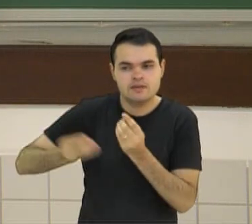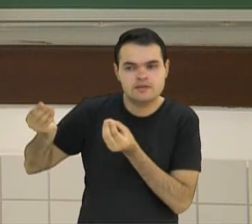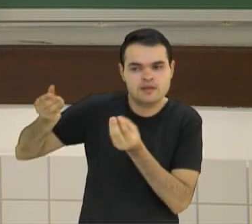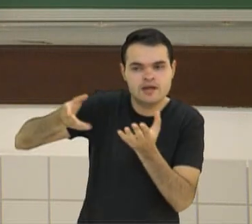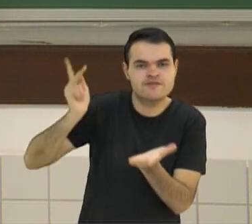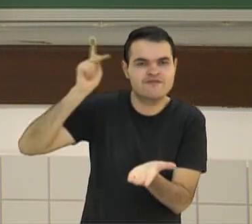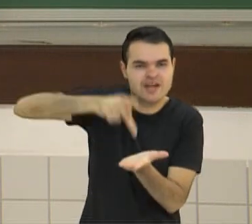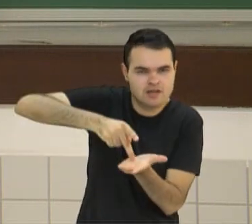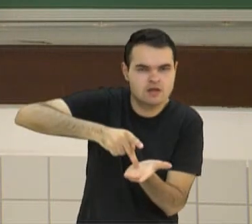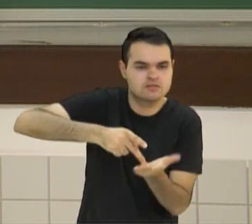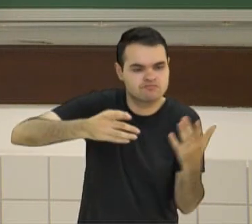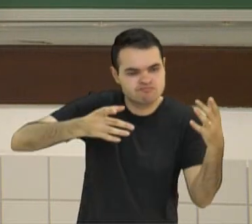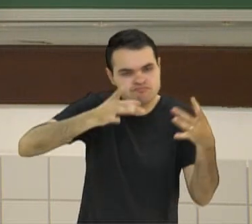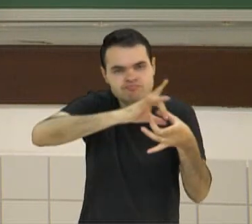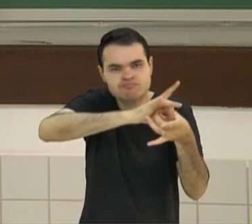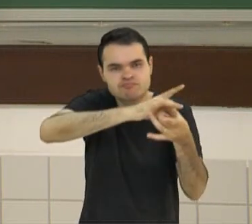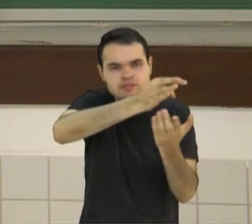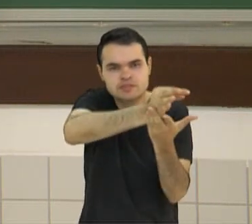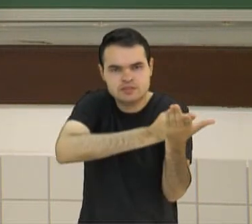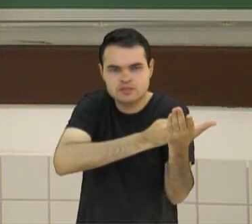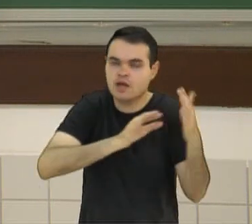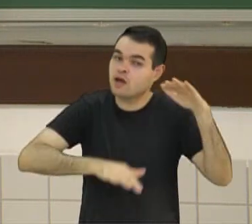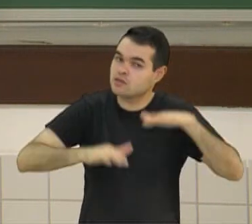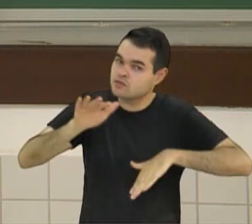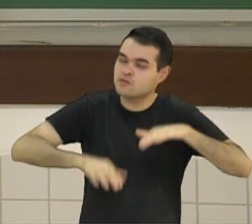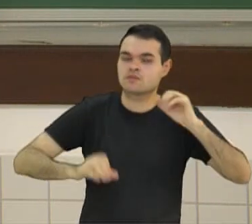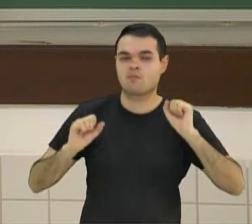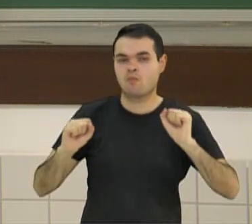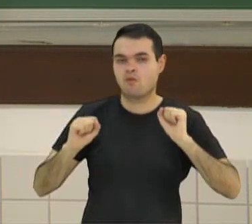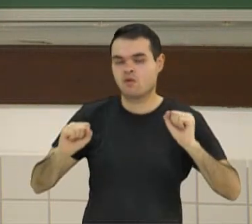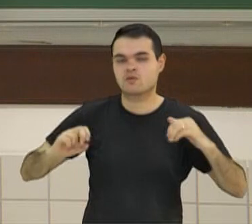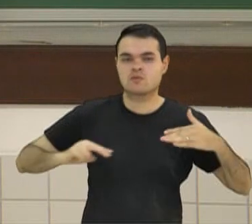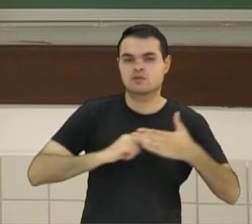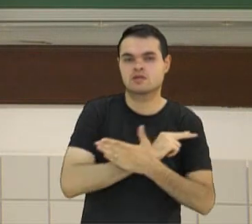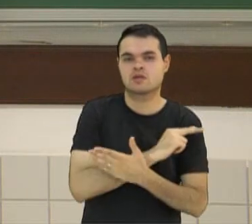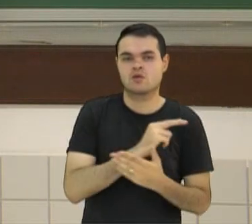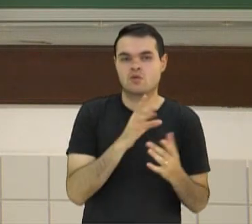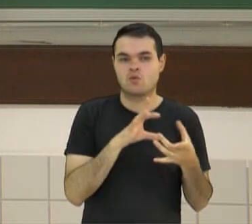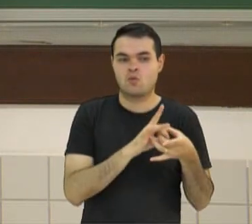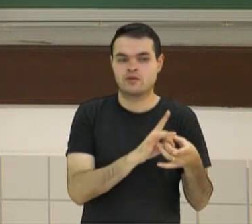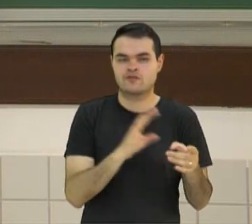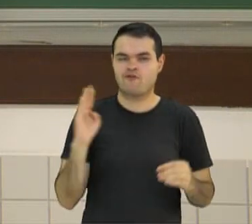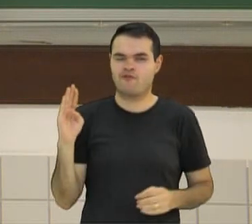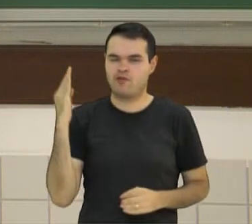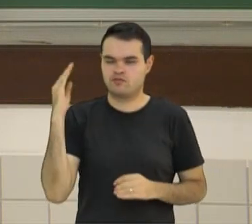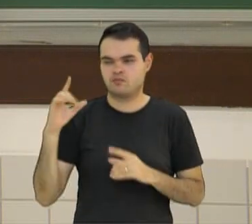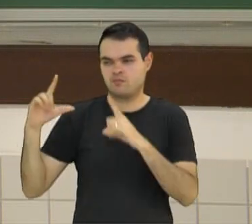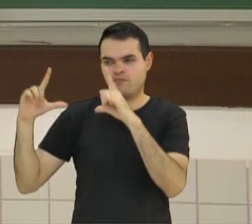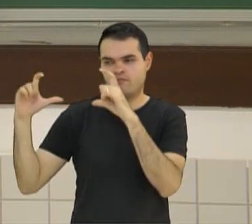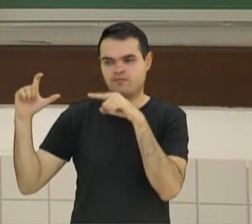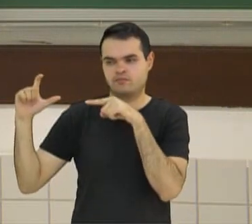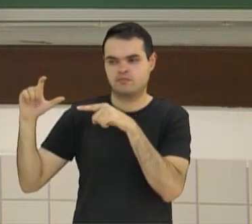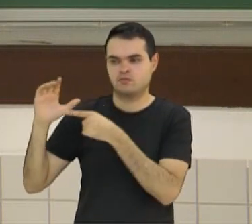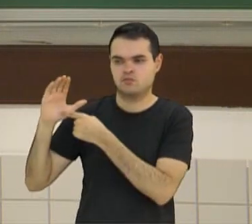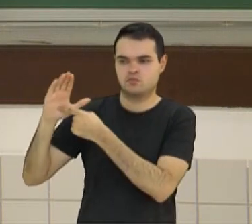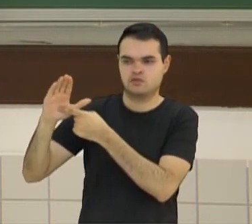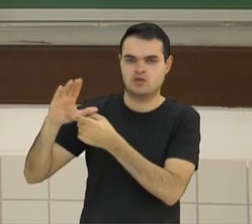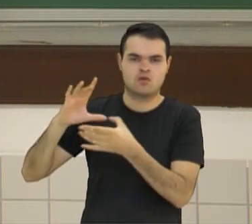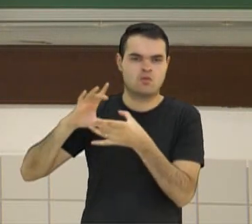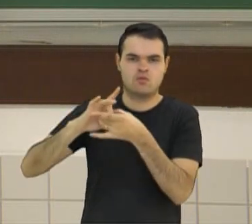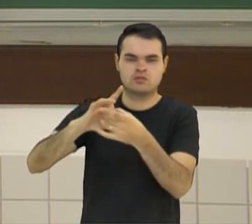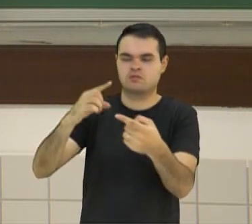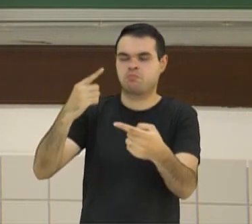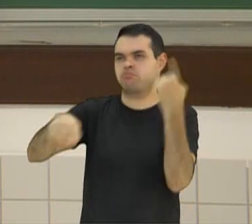para a reportagem. Pode ser, como eu tinha dito antes, no contexto de fake news, que uma fotografia seja usada fora de